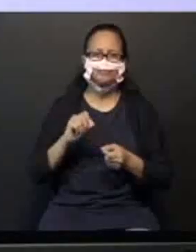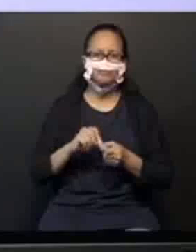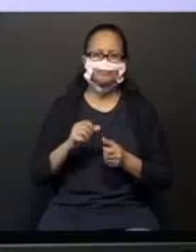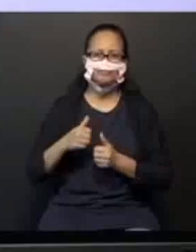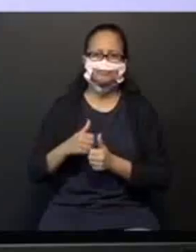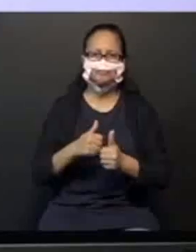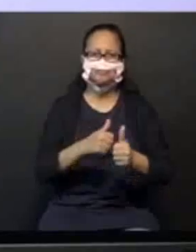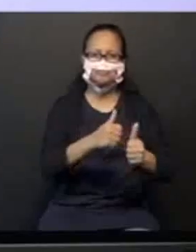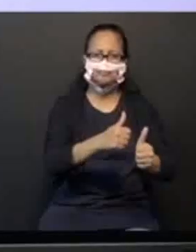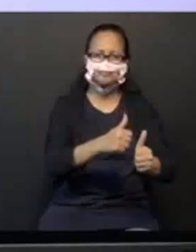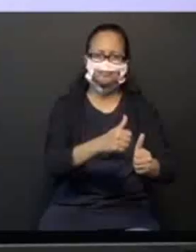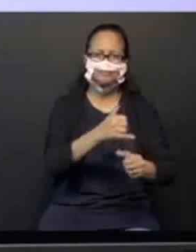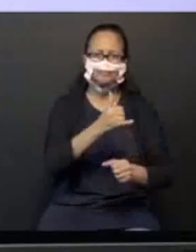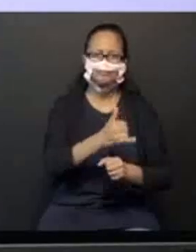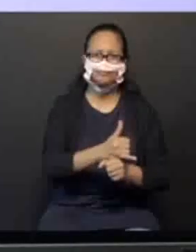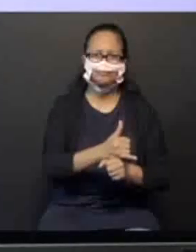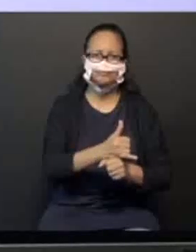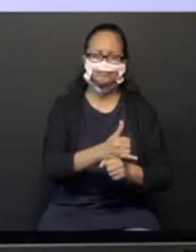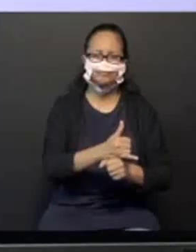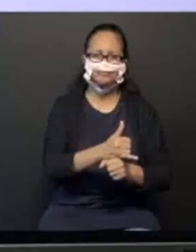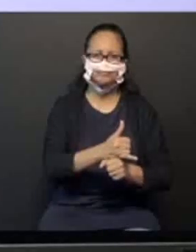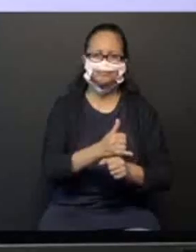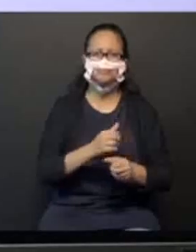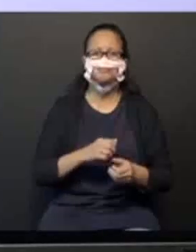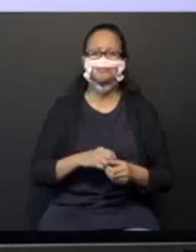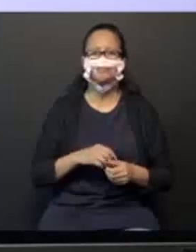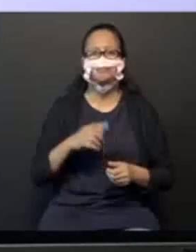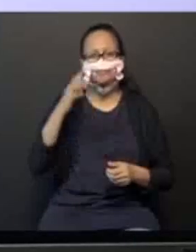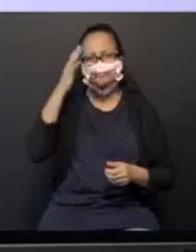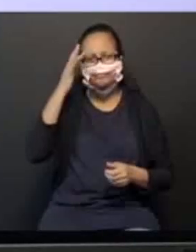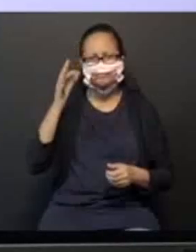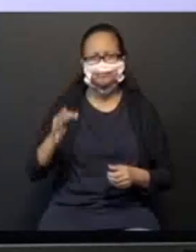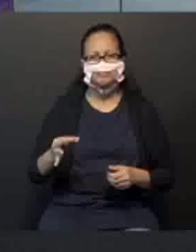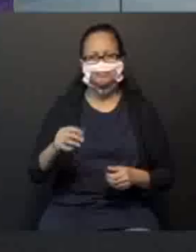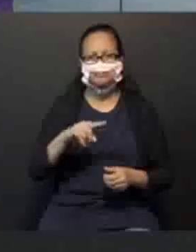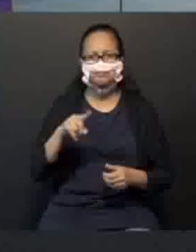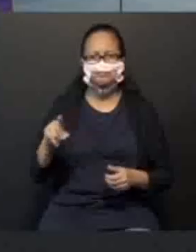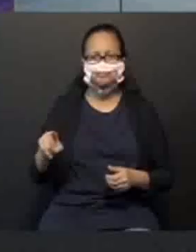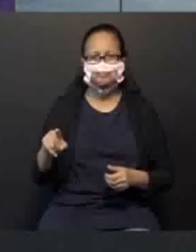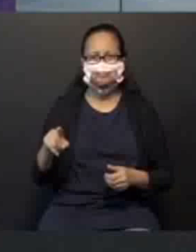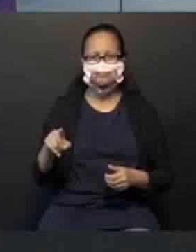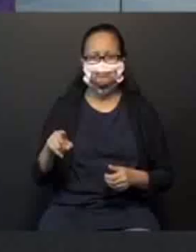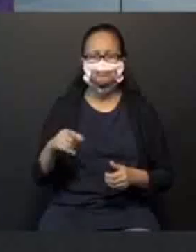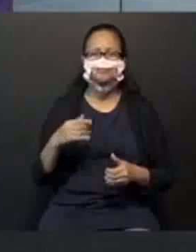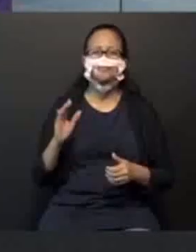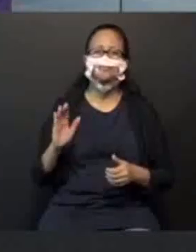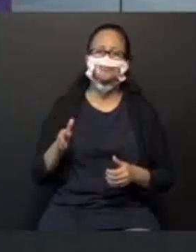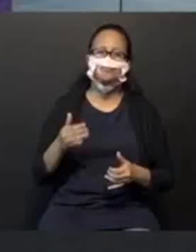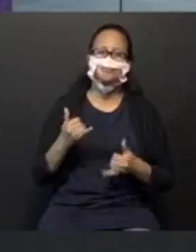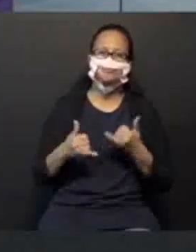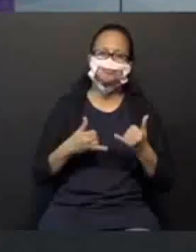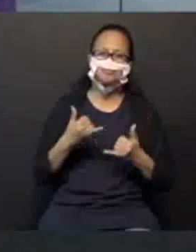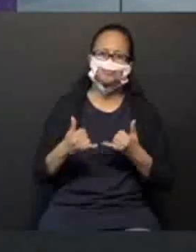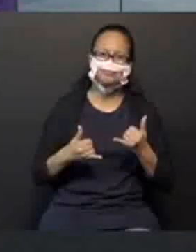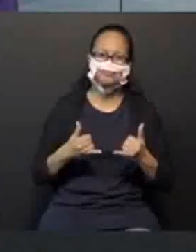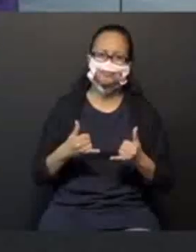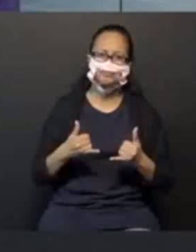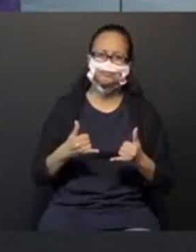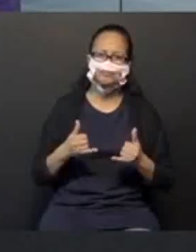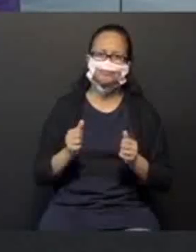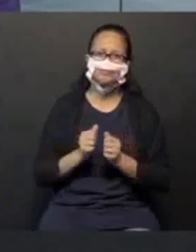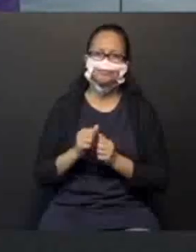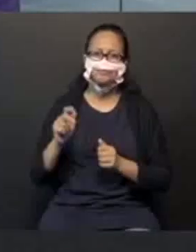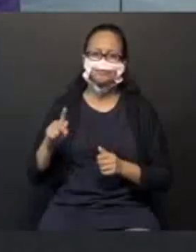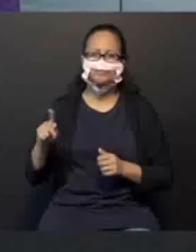Quem já brincou de sigo o mestre? Olha que eu tenho certeza que em algum lugar vocês já brincaram. Ou na sala com o professor. Ou na